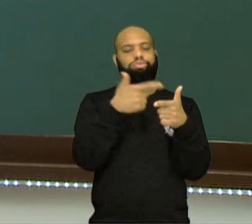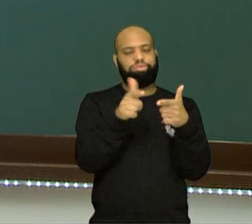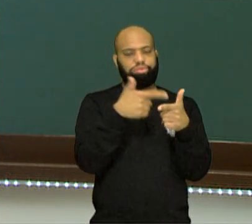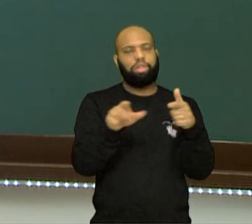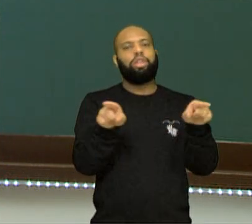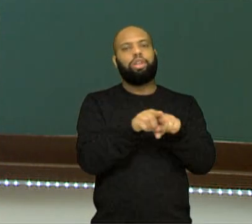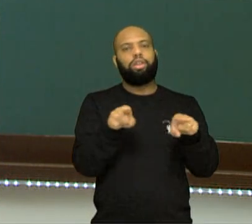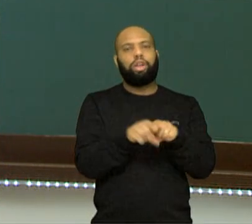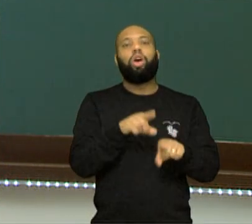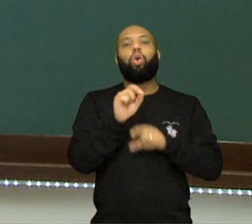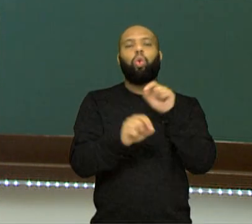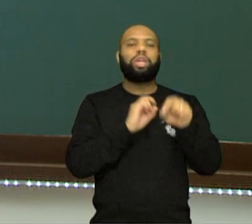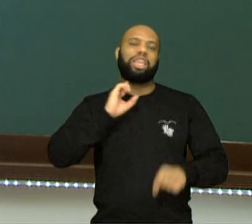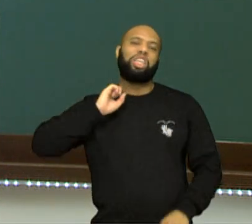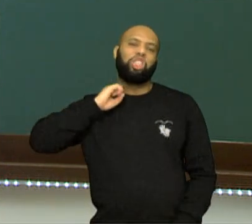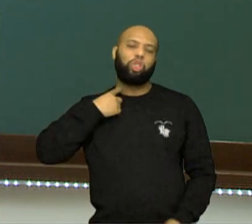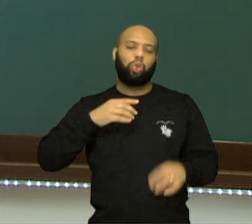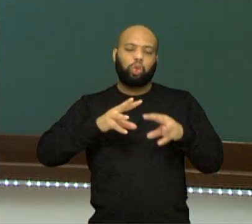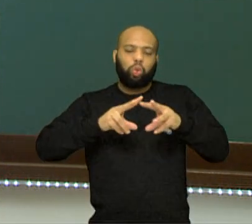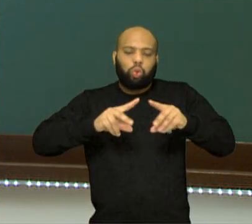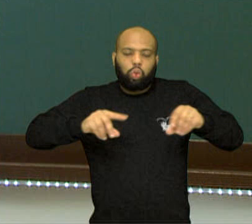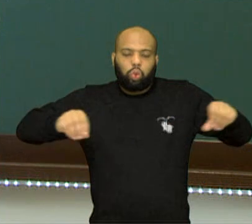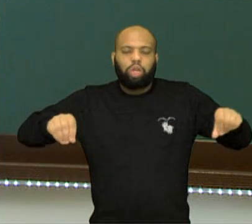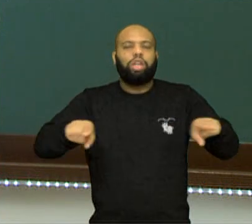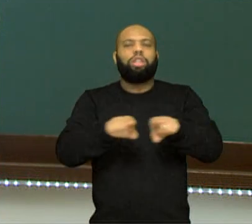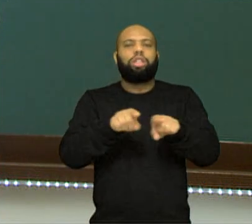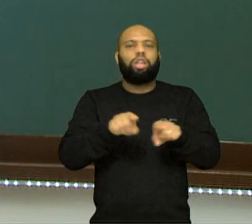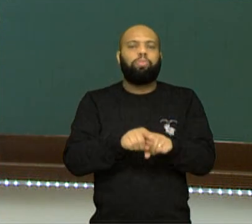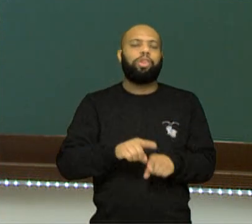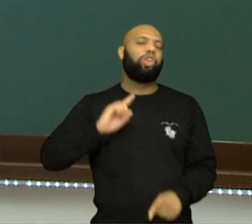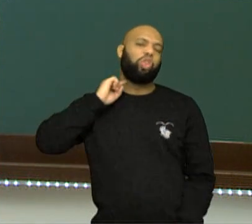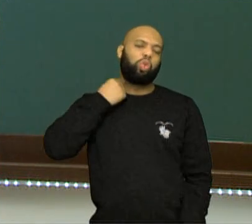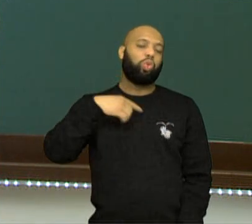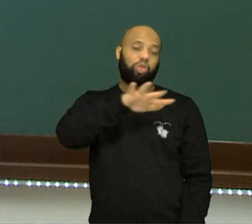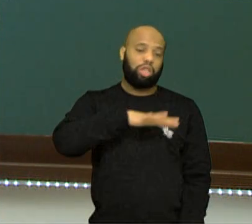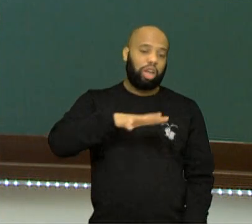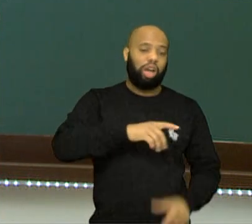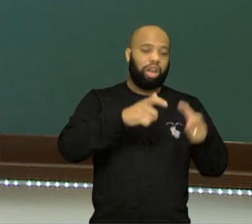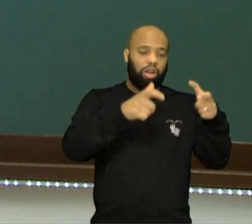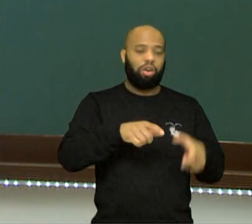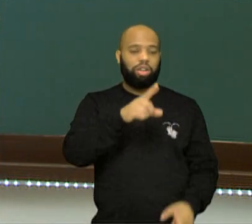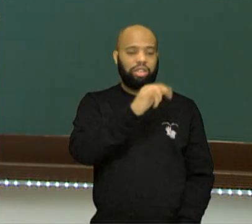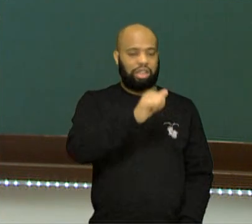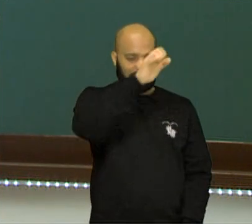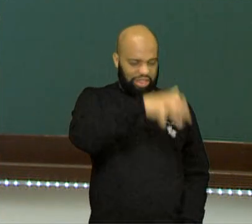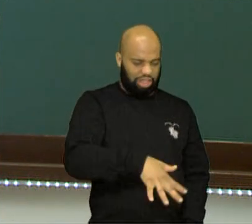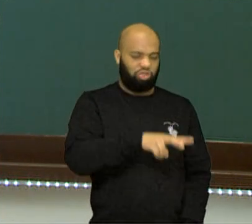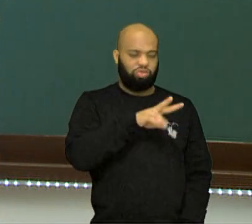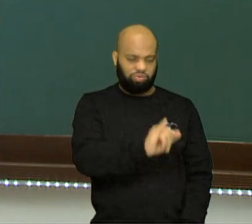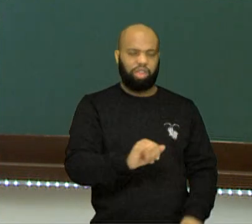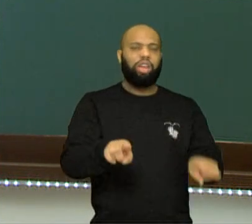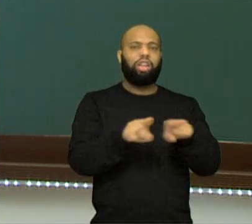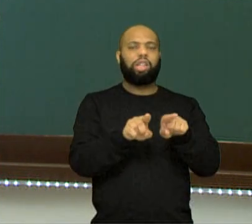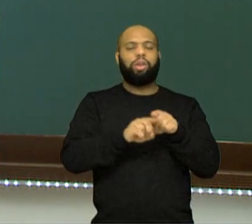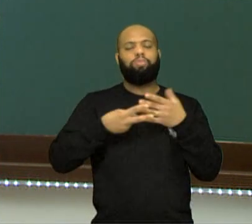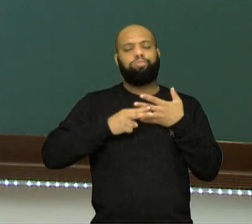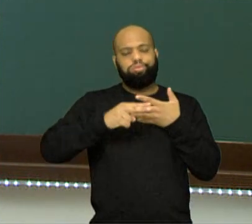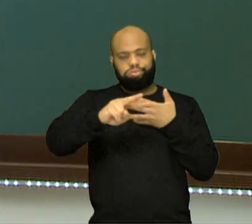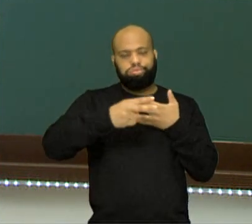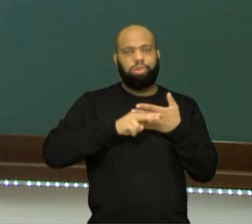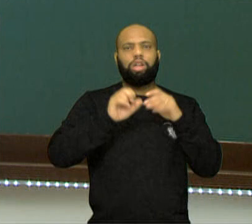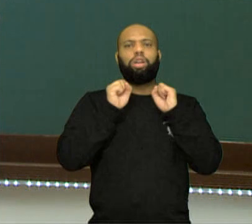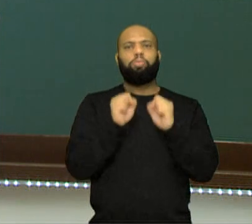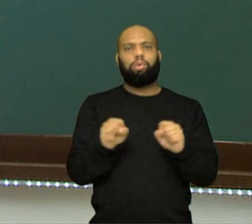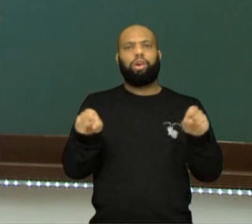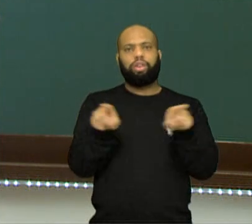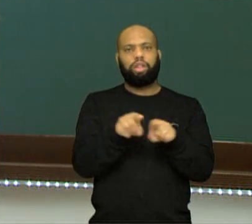A poluição do solo, a poluição das áreas onde esse lixo é descartado inadequadamente, e como consequência também pode